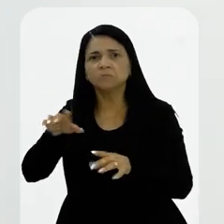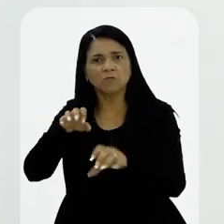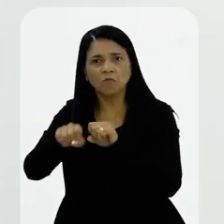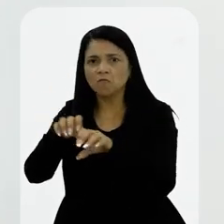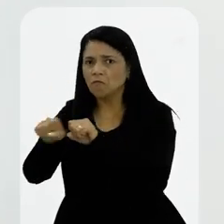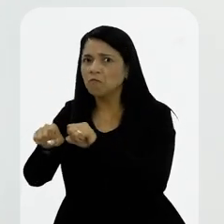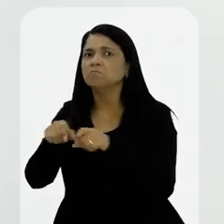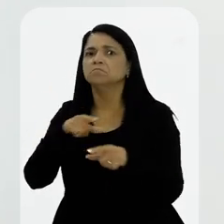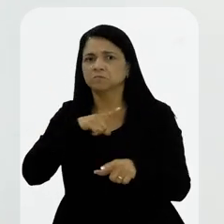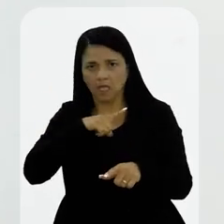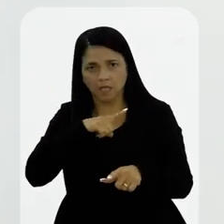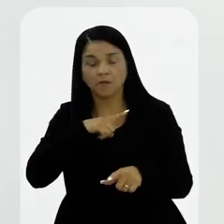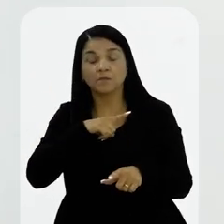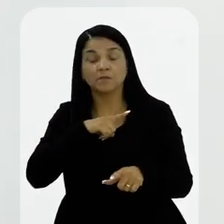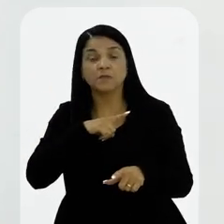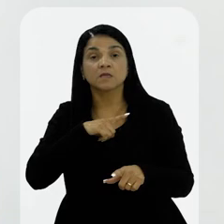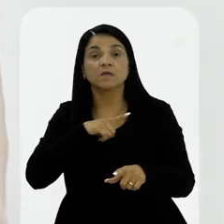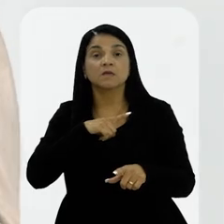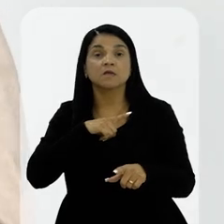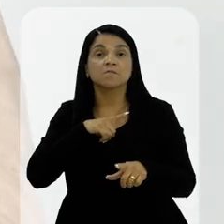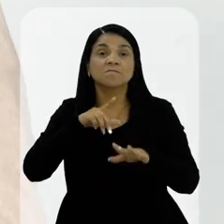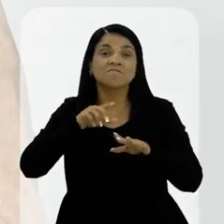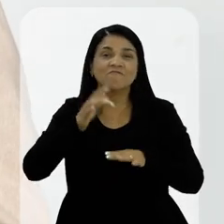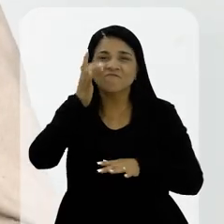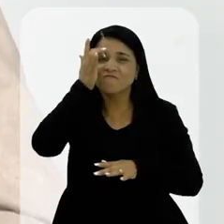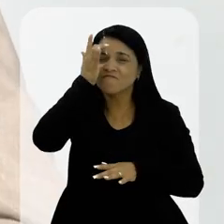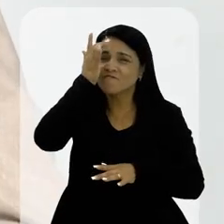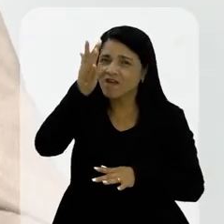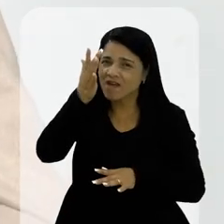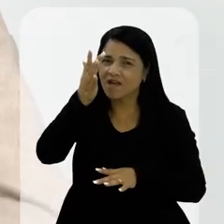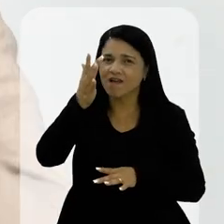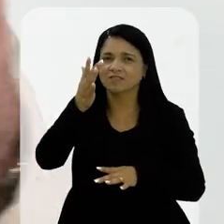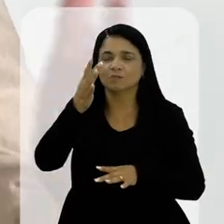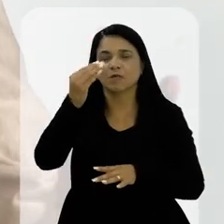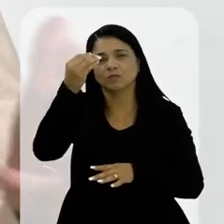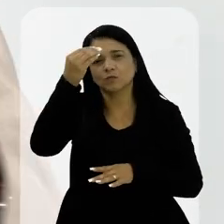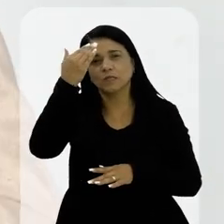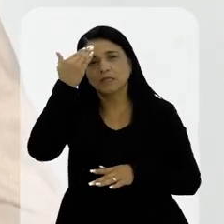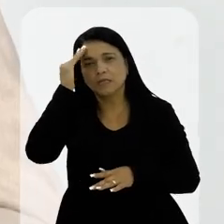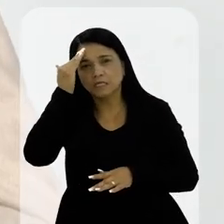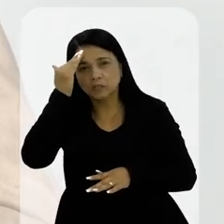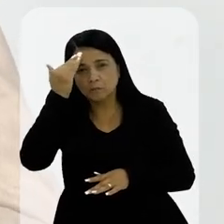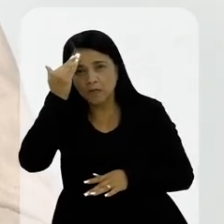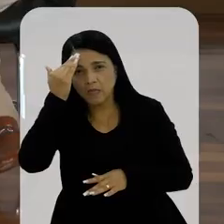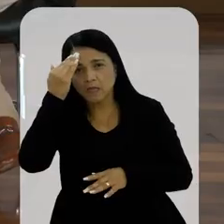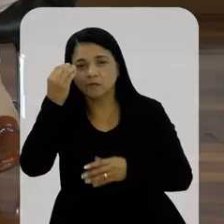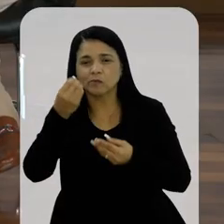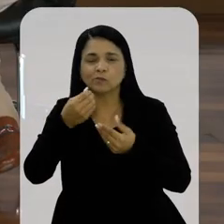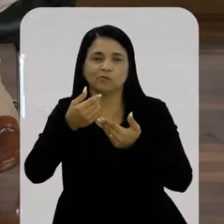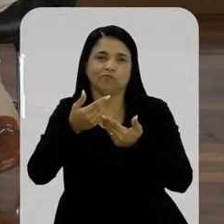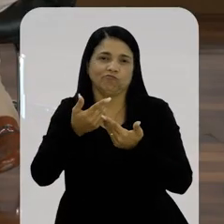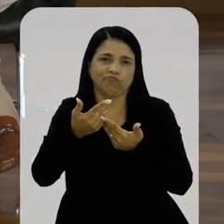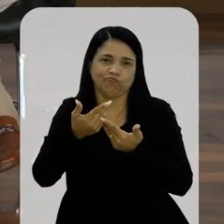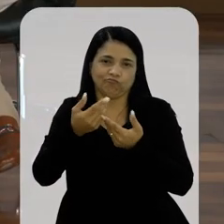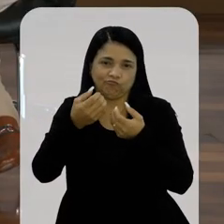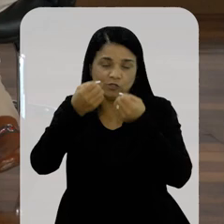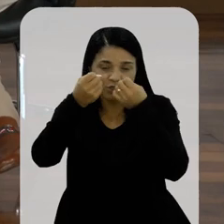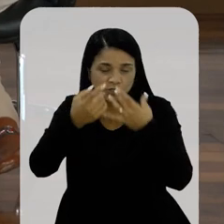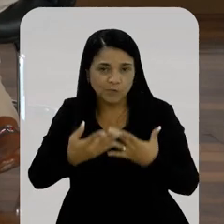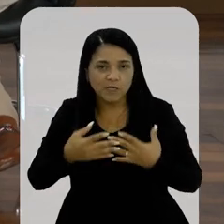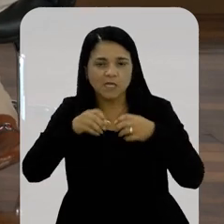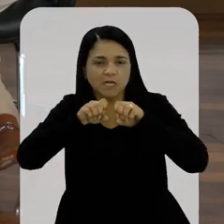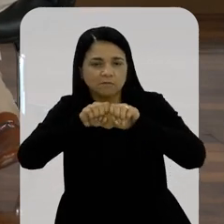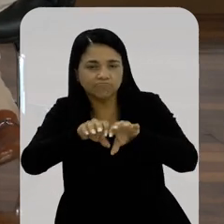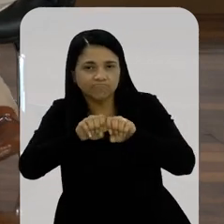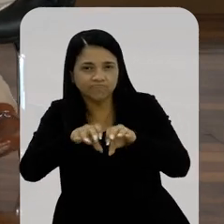signifique que isso seja uma condição sem equanô, mas facilita o entendimento da coisa como um todo,